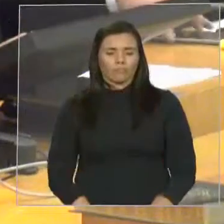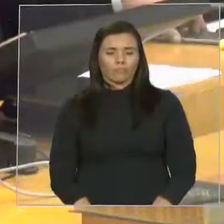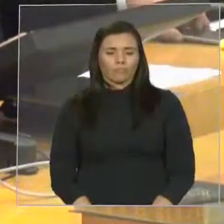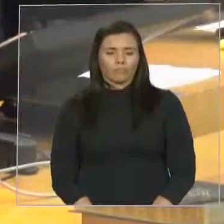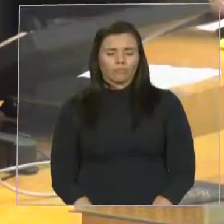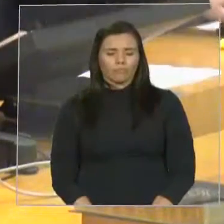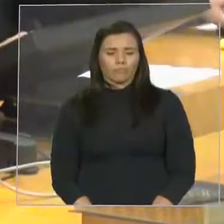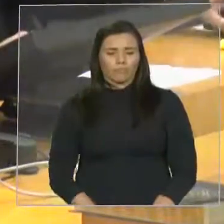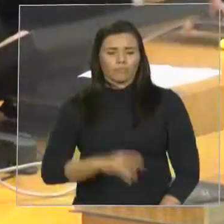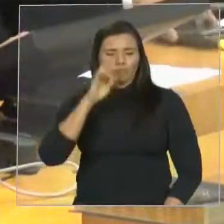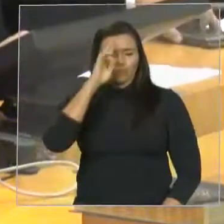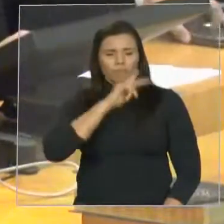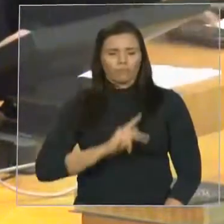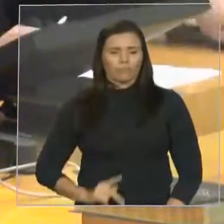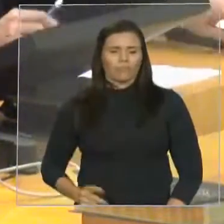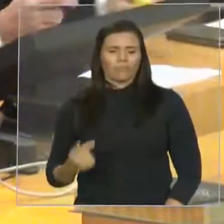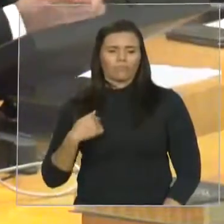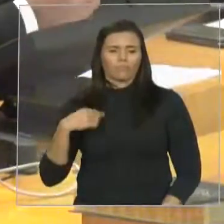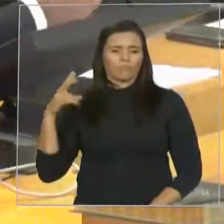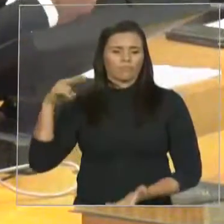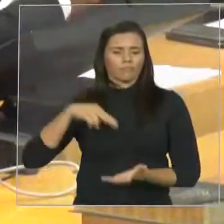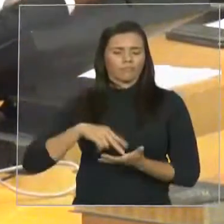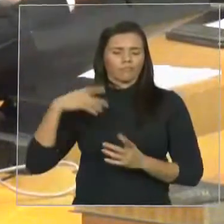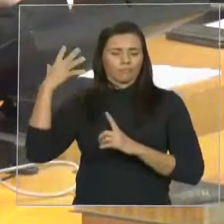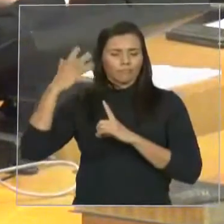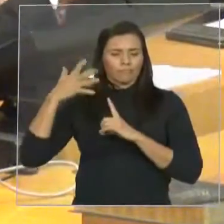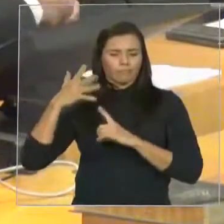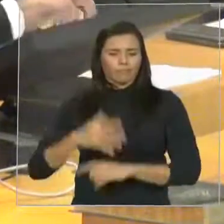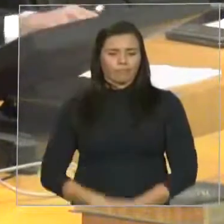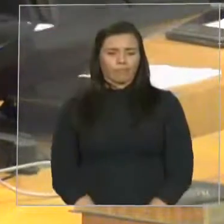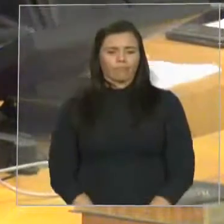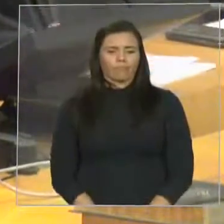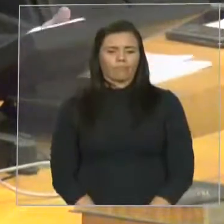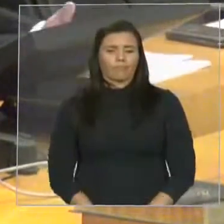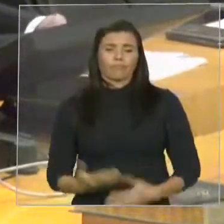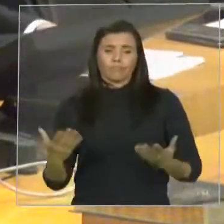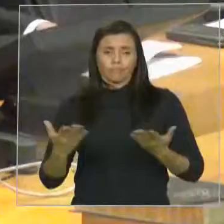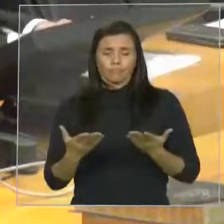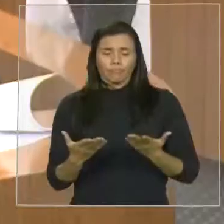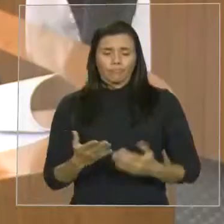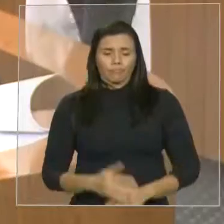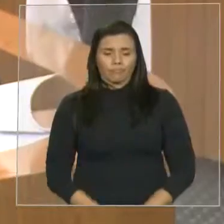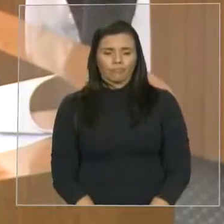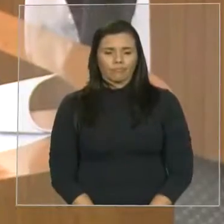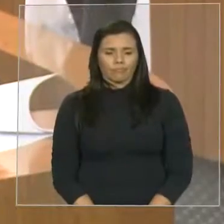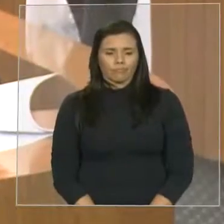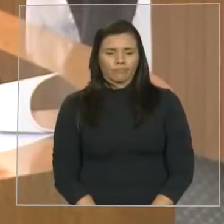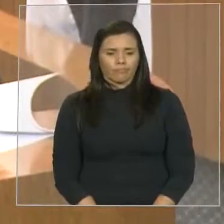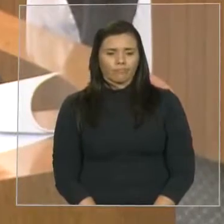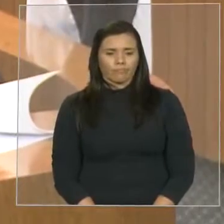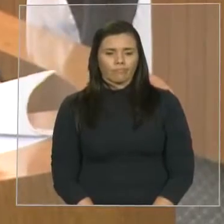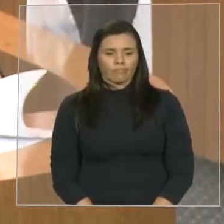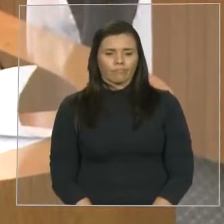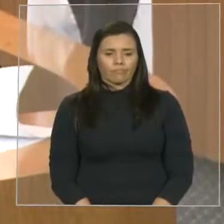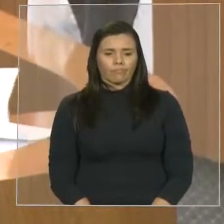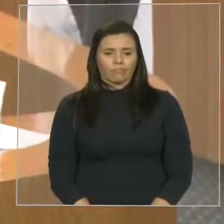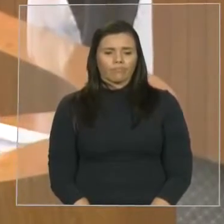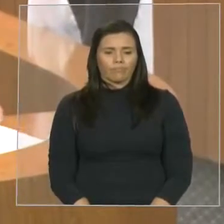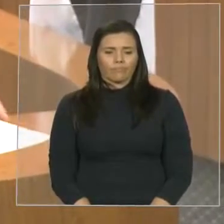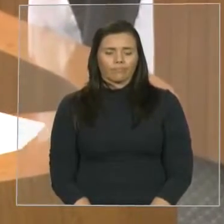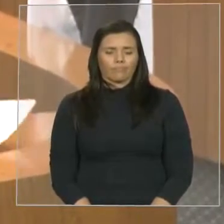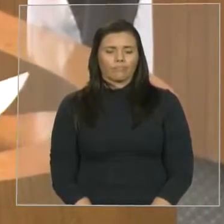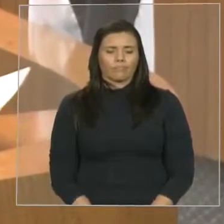Senhor Presidente, eu venho fazer uso dessa tribuna neste momento para